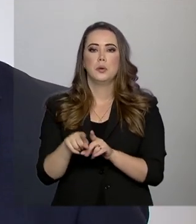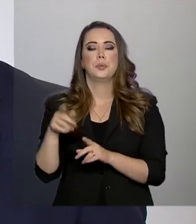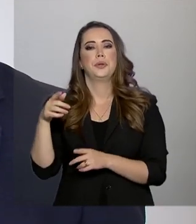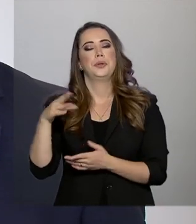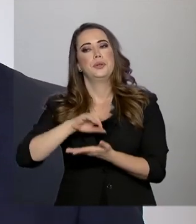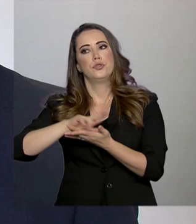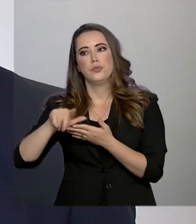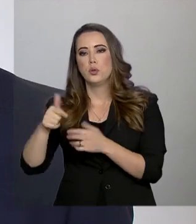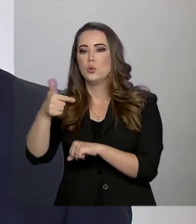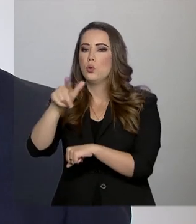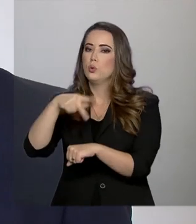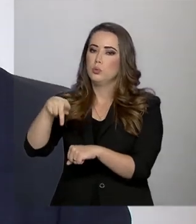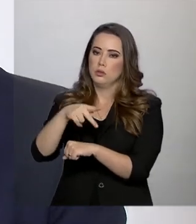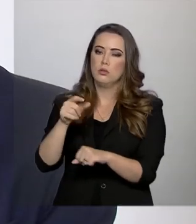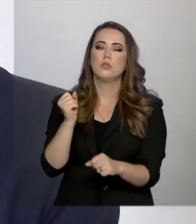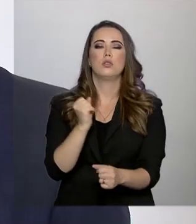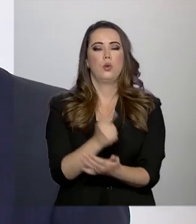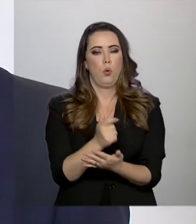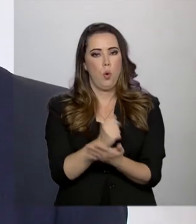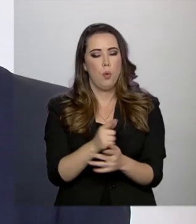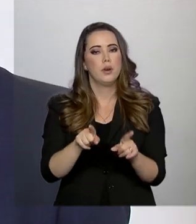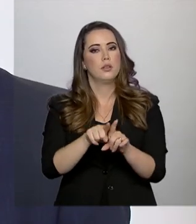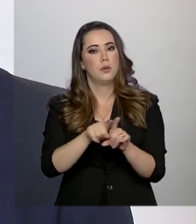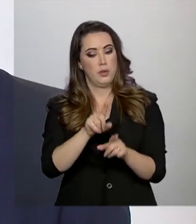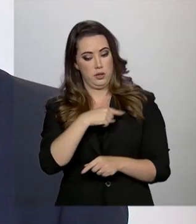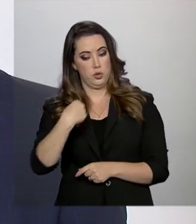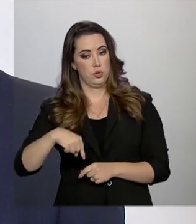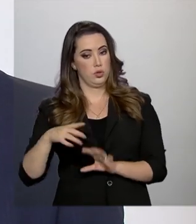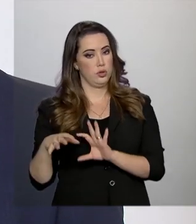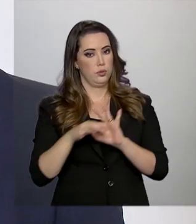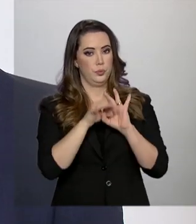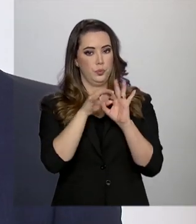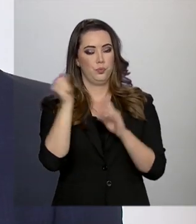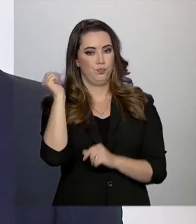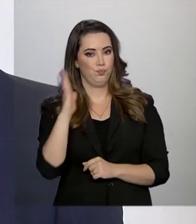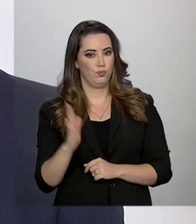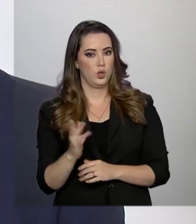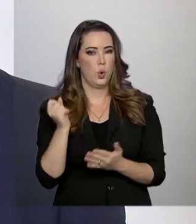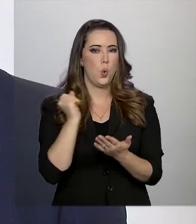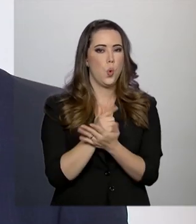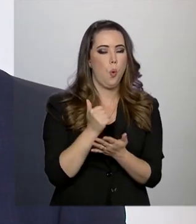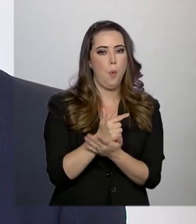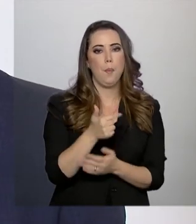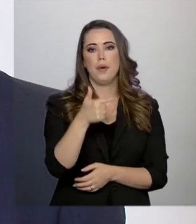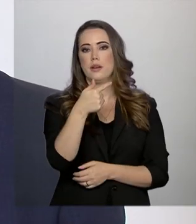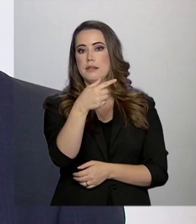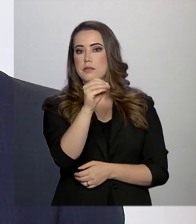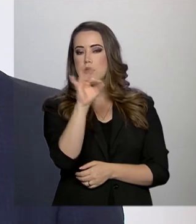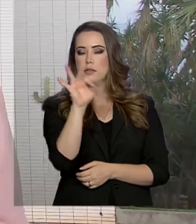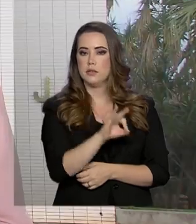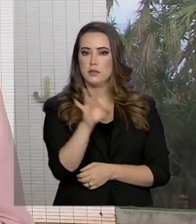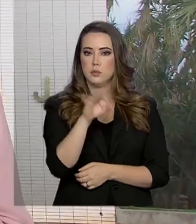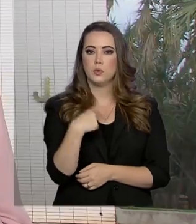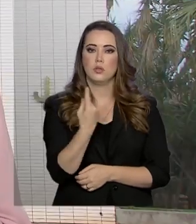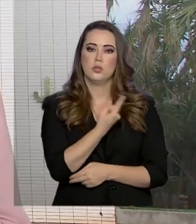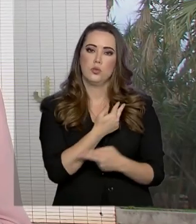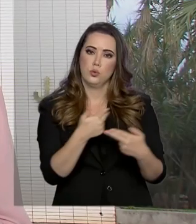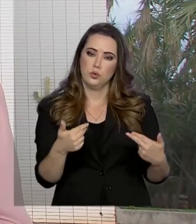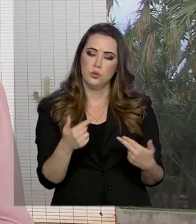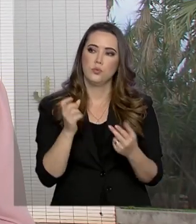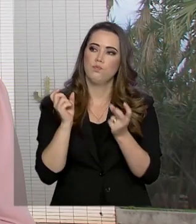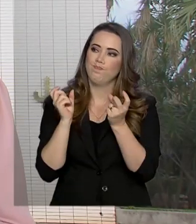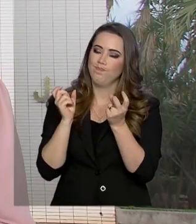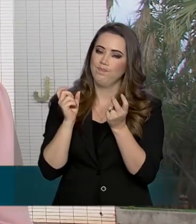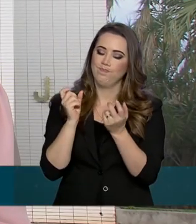Singapura, comprando muito também. Além da própria China, que é o maior parceiro que a gente tem. Ela compra aí 70% de toda a nossa exportação. Segundo o